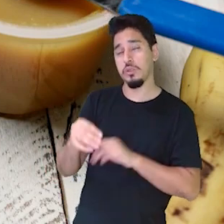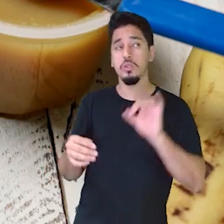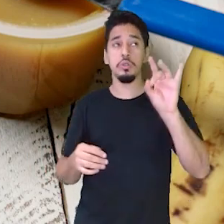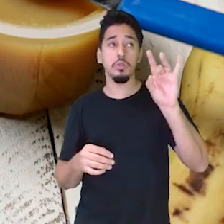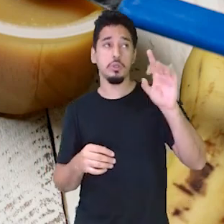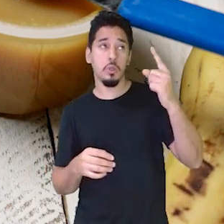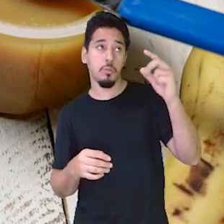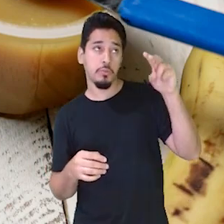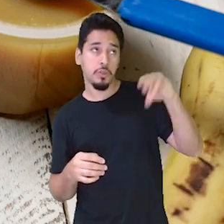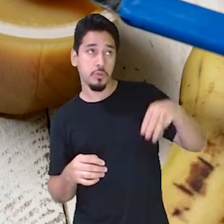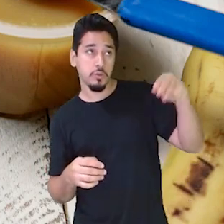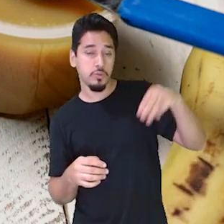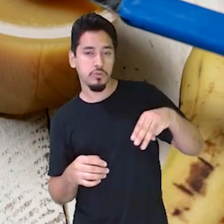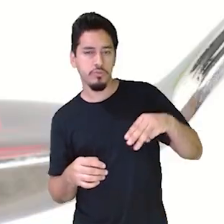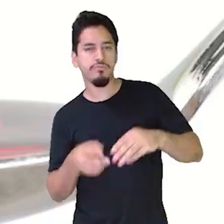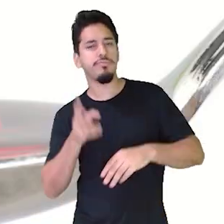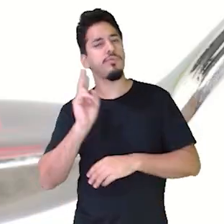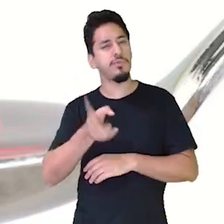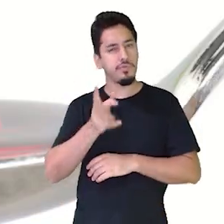continuava.